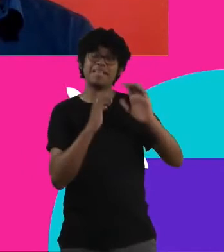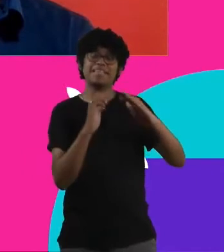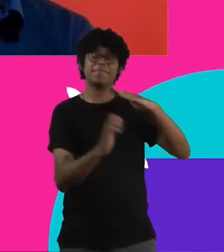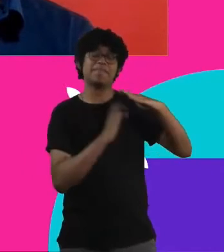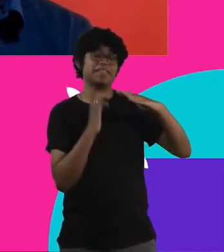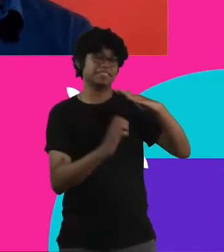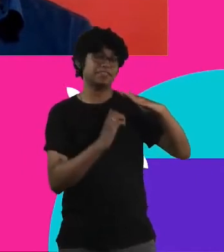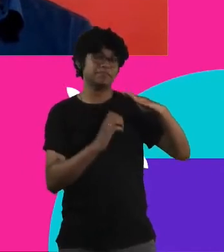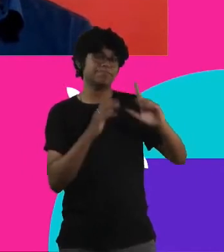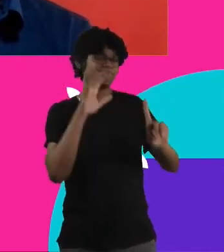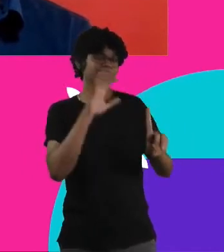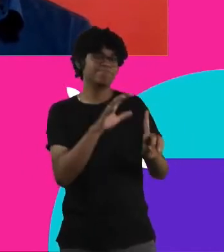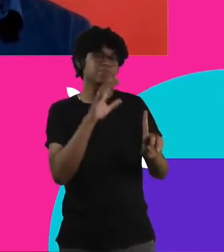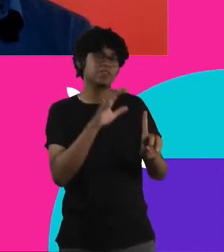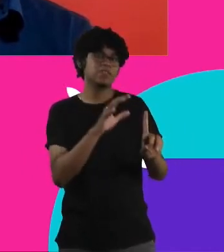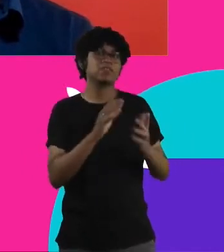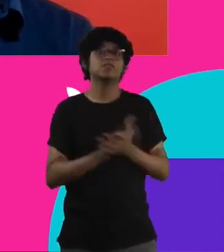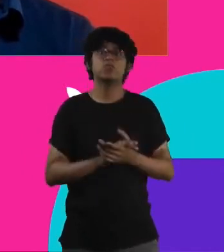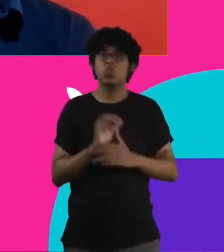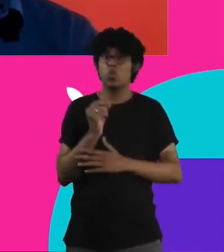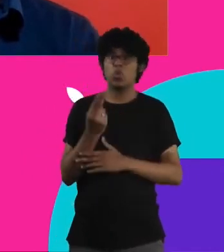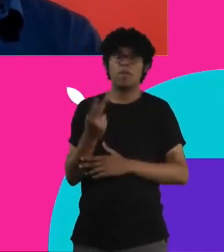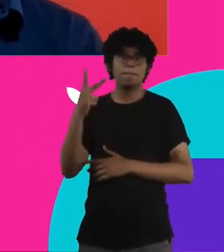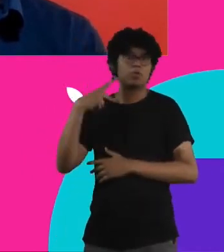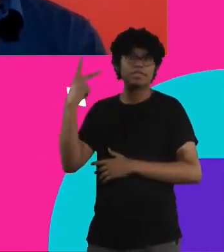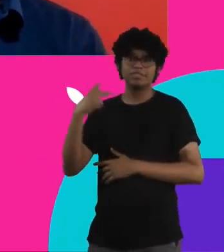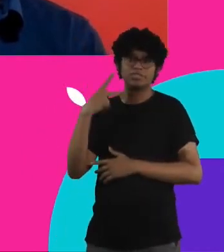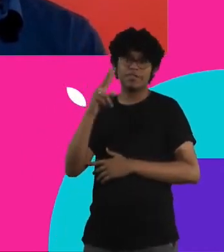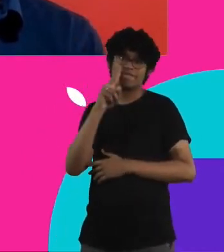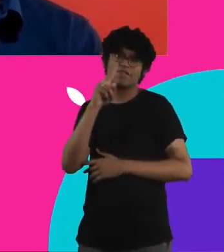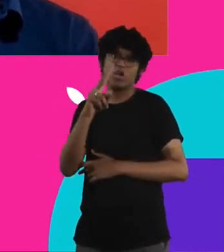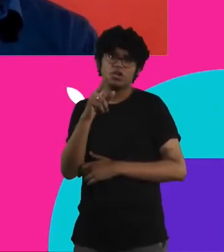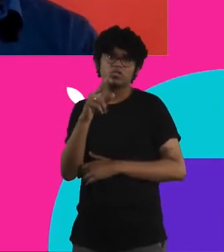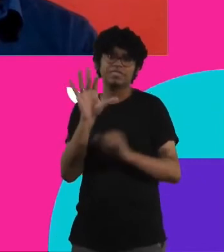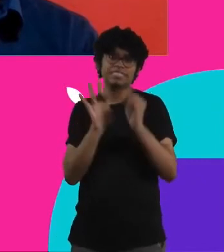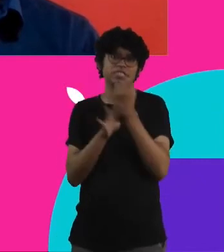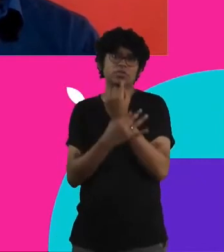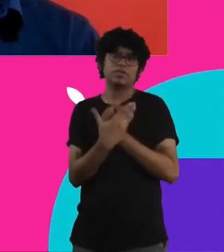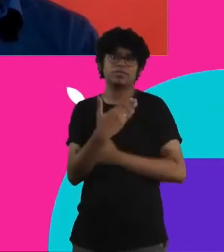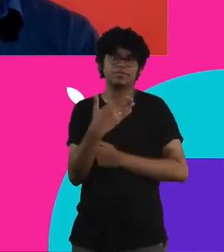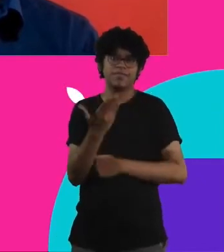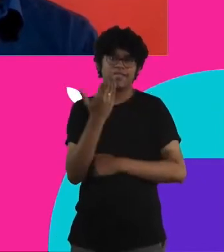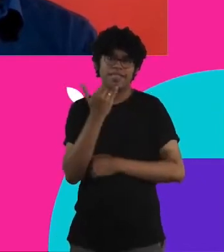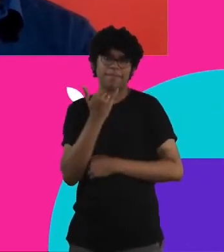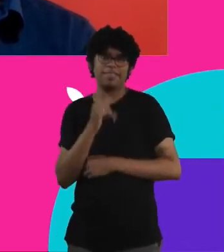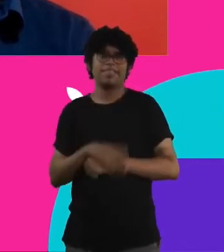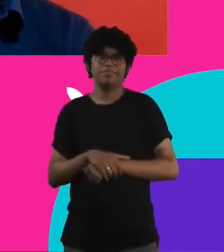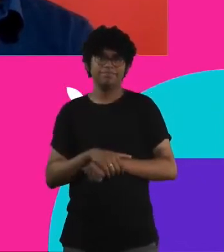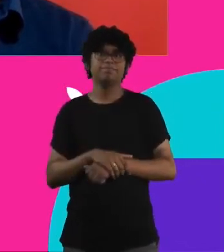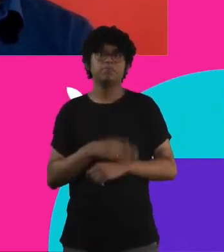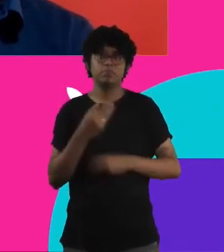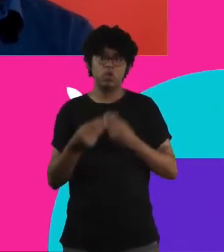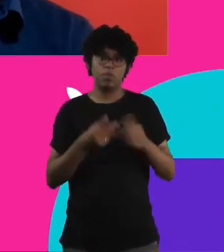efetiva, para voltar as políticas ou voltar ou fortalecer as políticas de segurança alimentar e nutricional, os equipamentos de